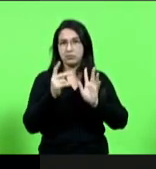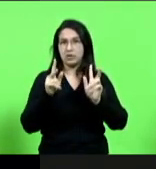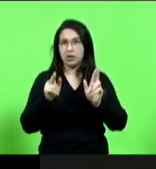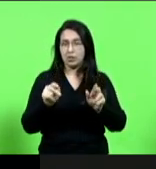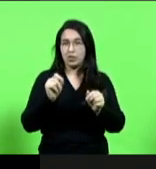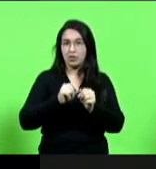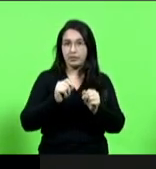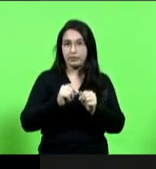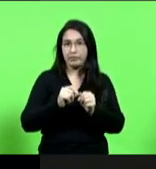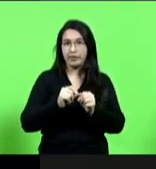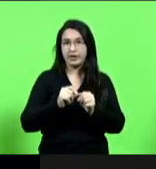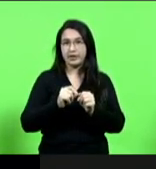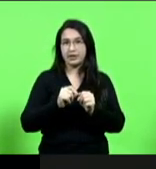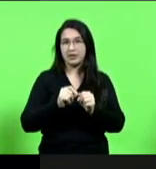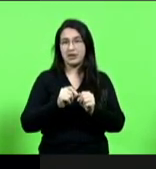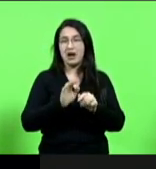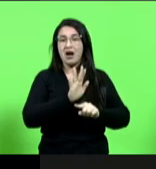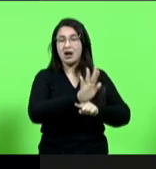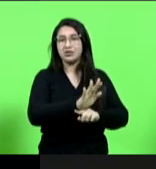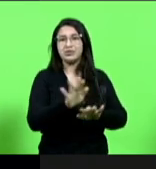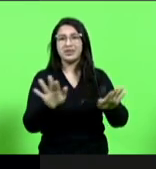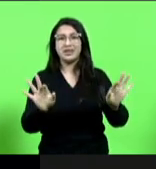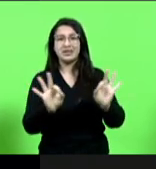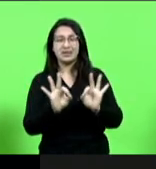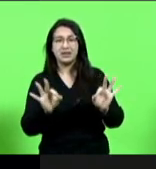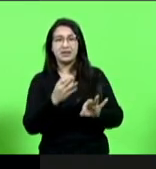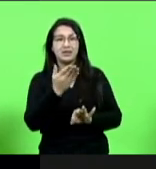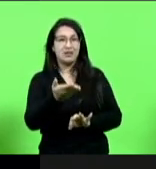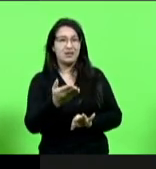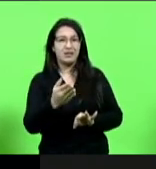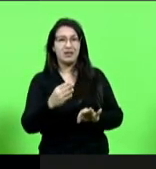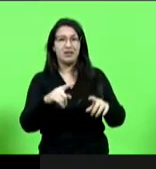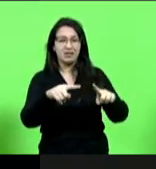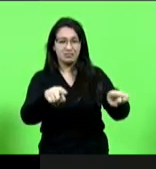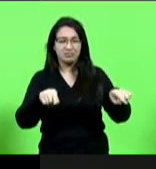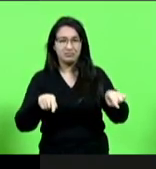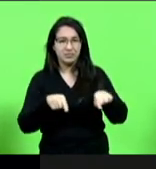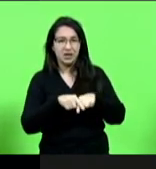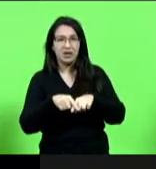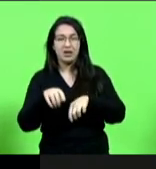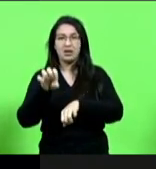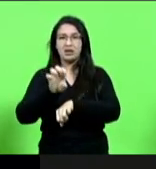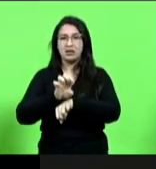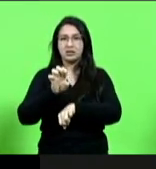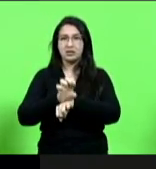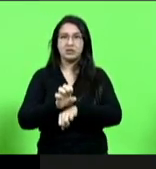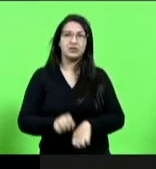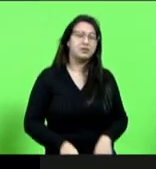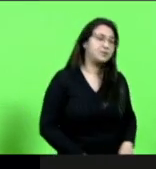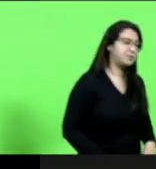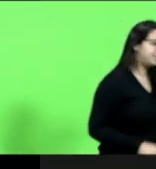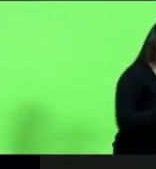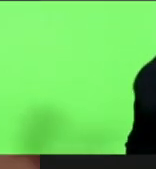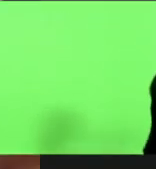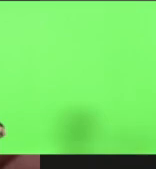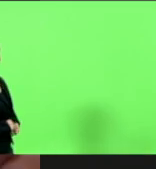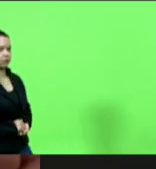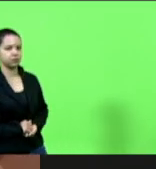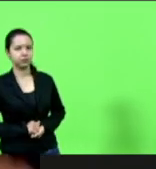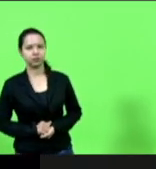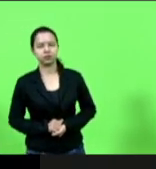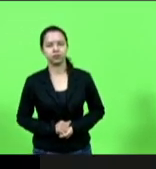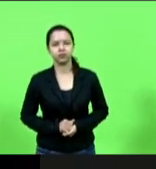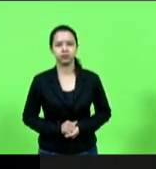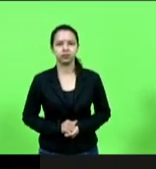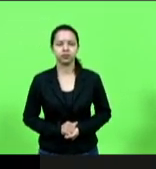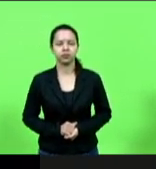viabilizar uma colônia em viabilizar um estado produtor igual ao estado de Santa Catarina